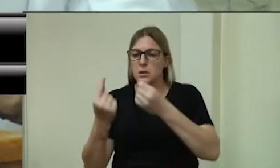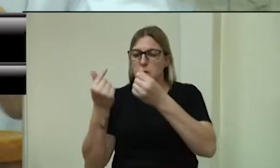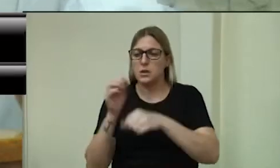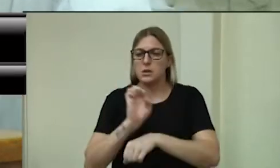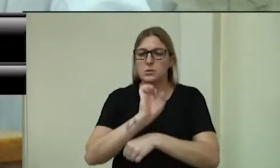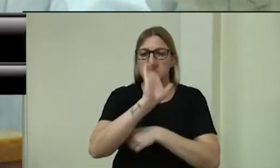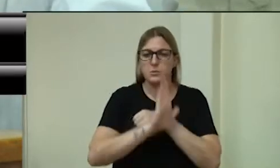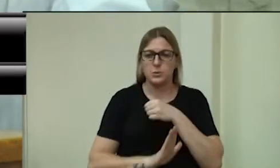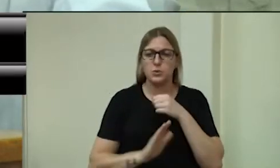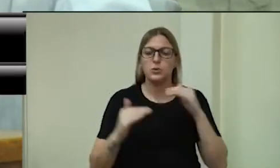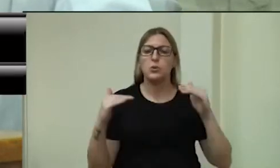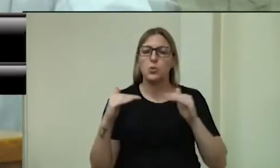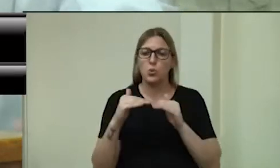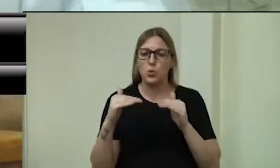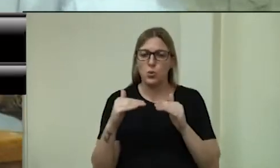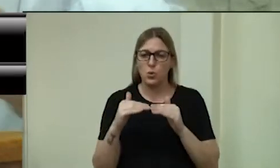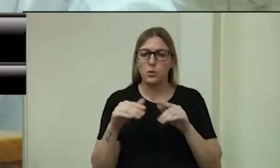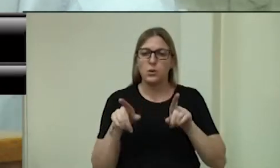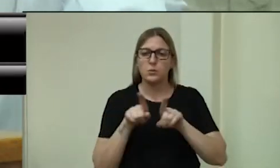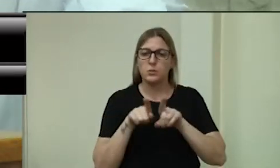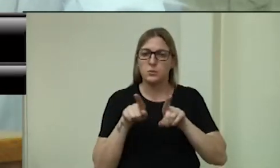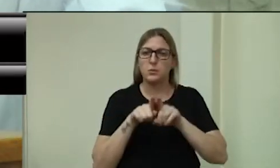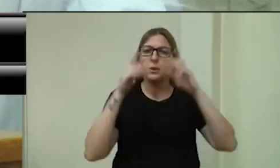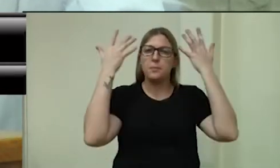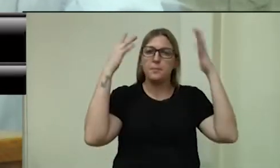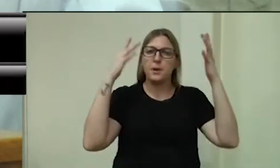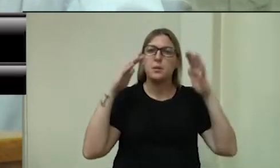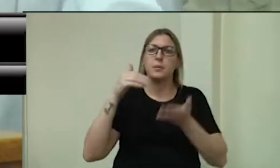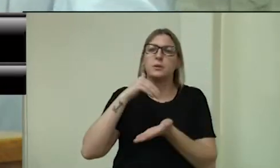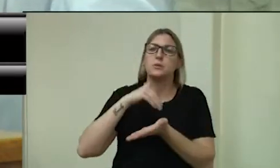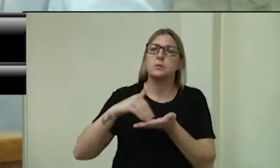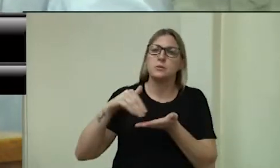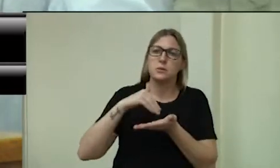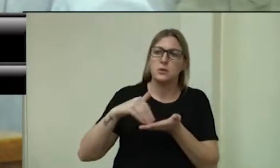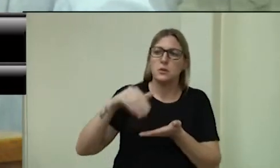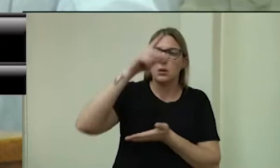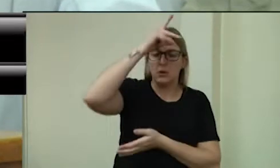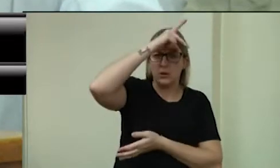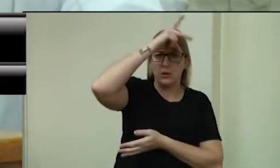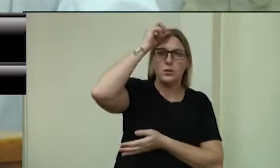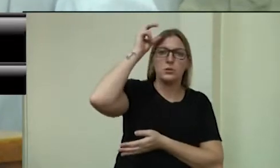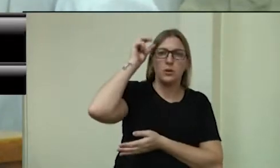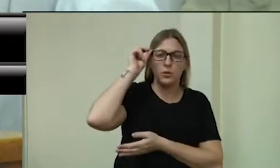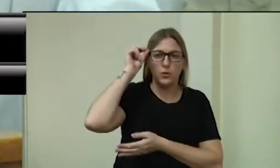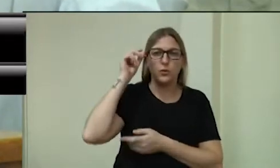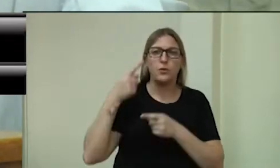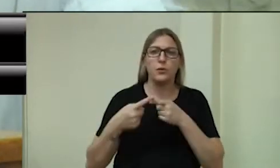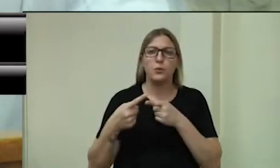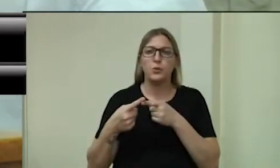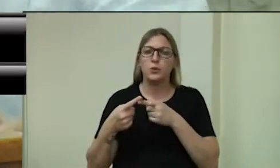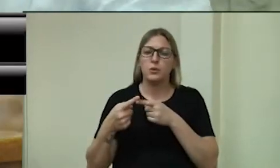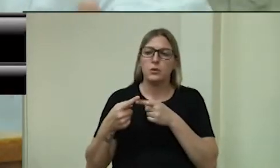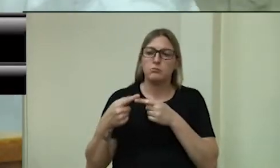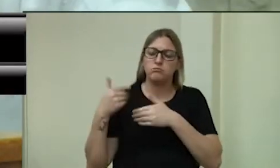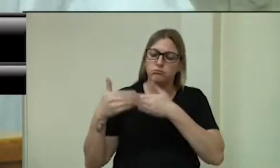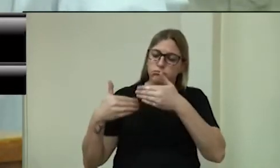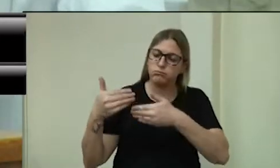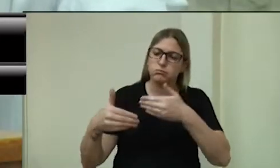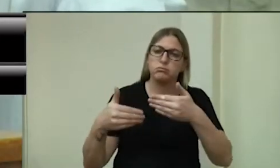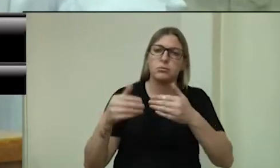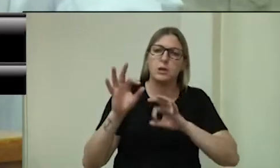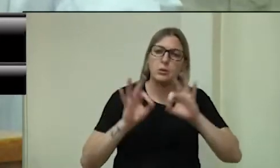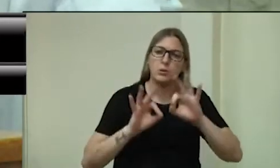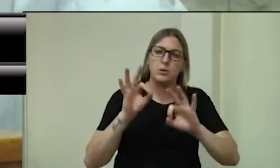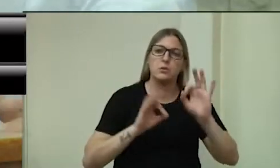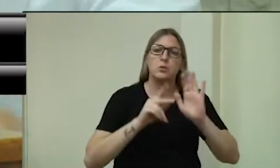somos favoráveis a isso e parabenizar então o secretário ou o Poder Executivo por levar adiante esse projeto que a gente sabe que há muito